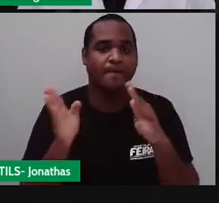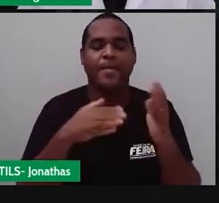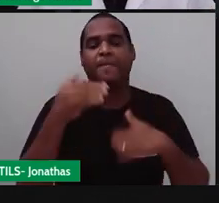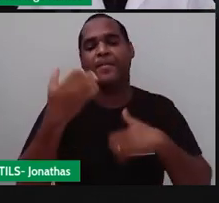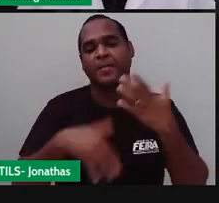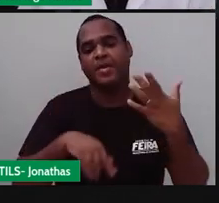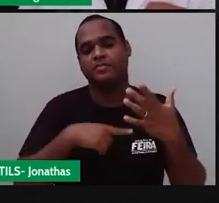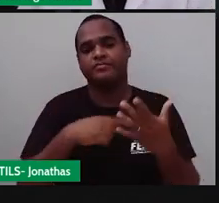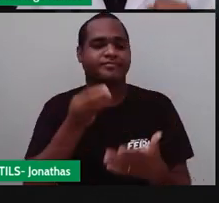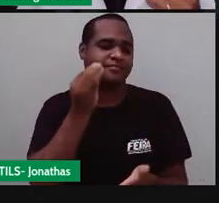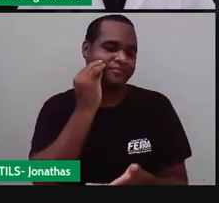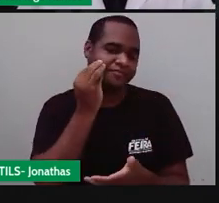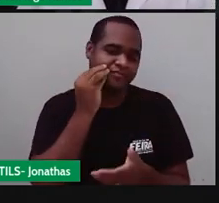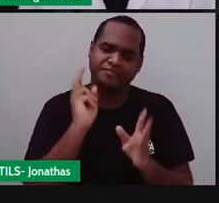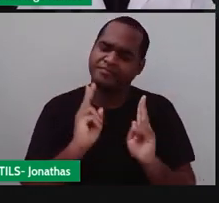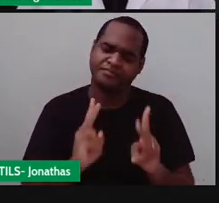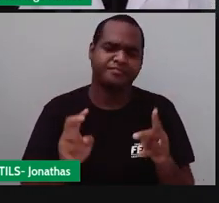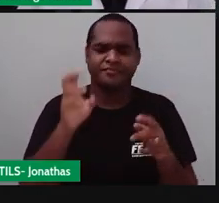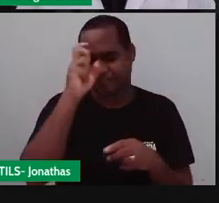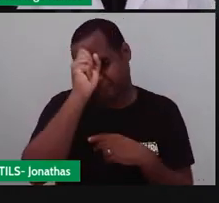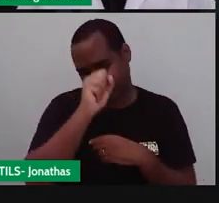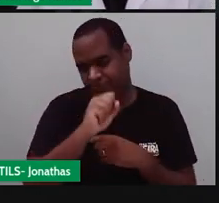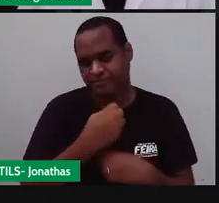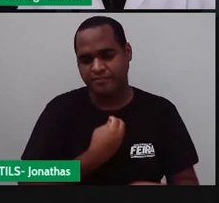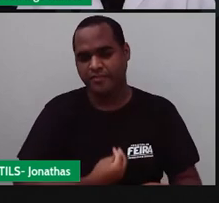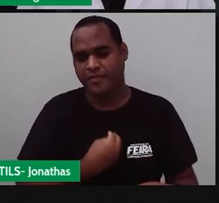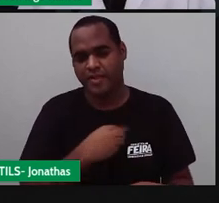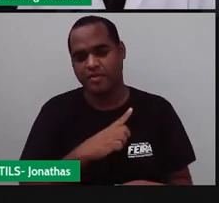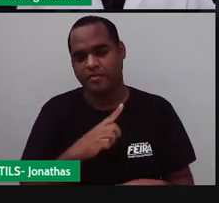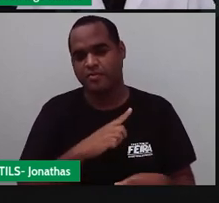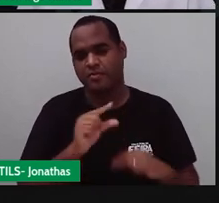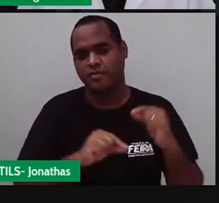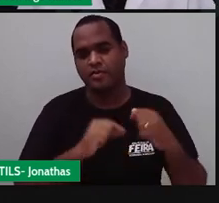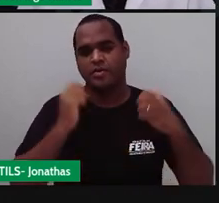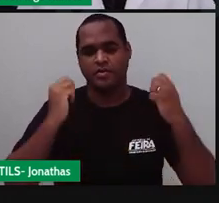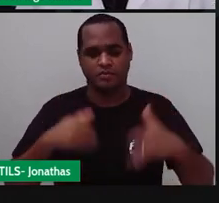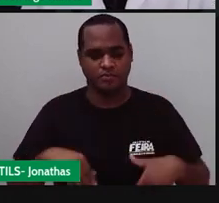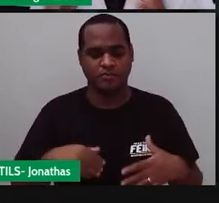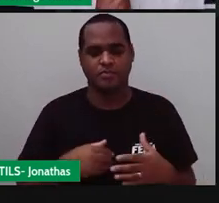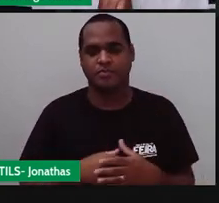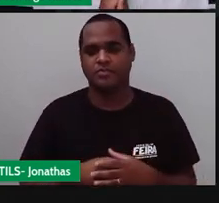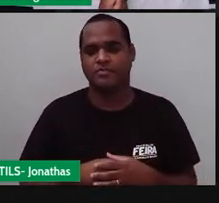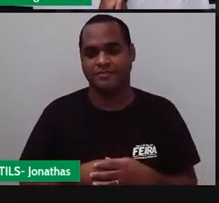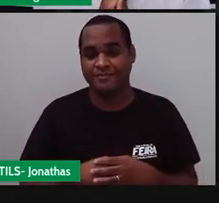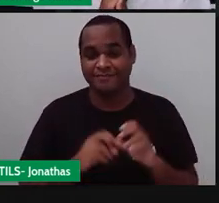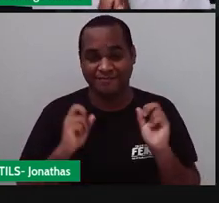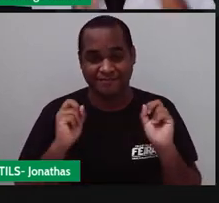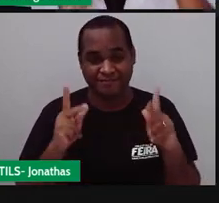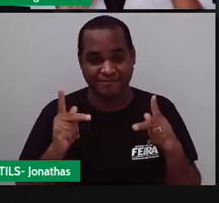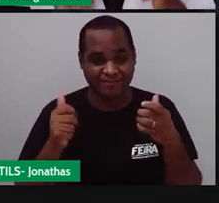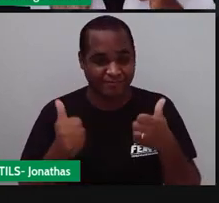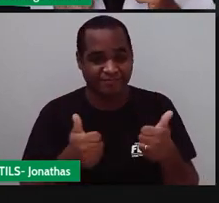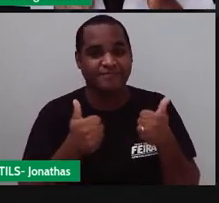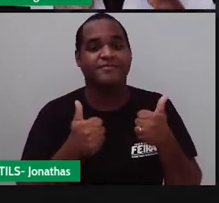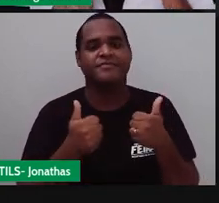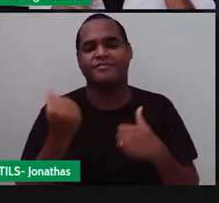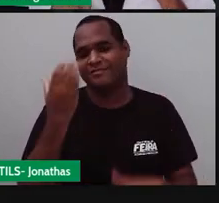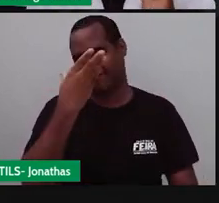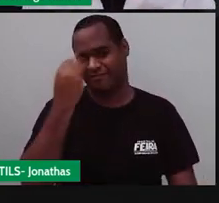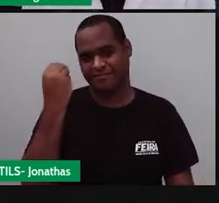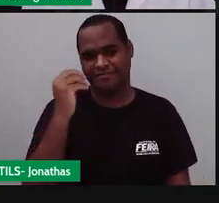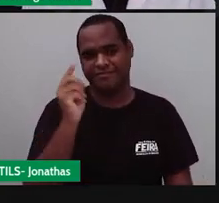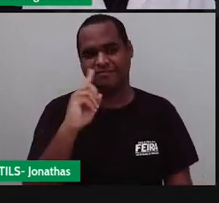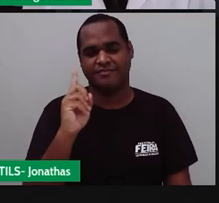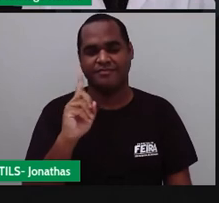os testezinhos aí e continuar aprendendo esse conteúdo que a gente trouxe para essa aula tá bom não esquece